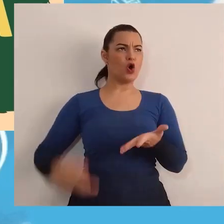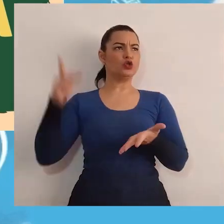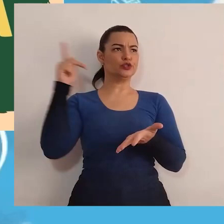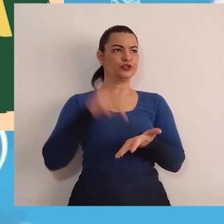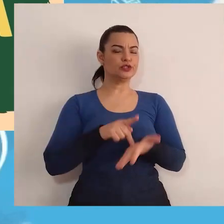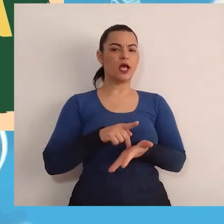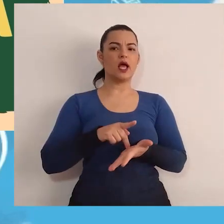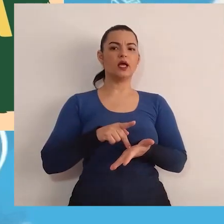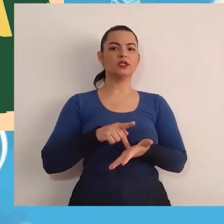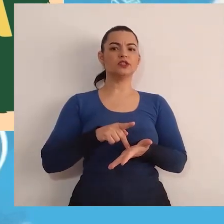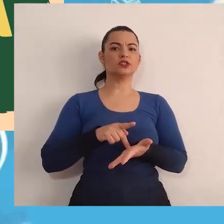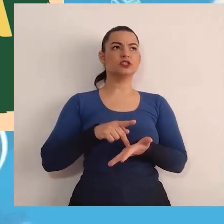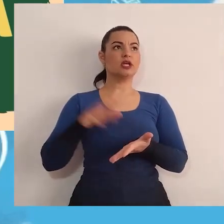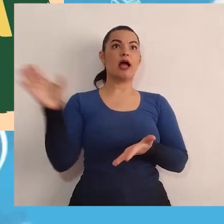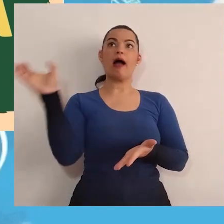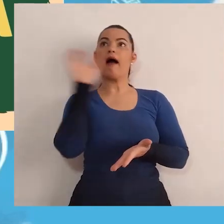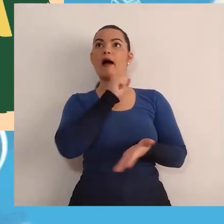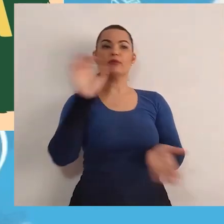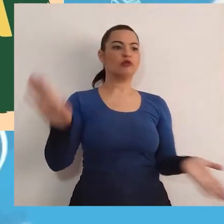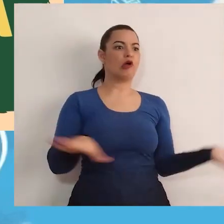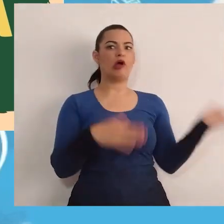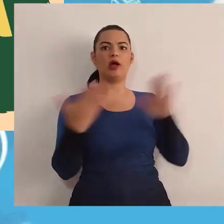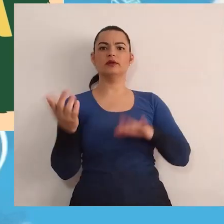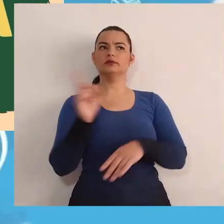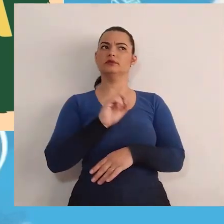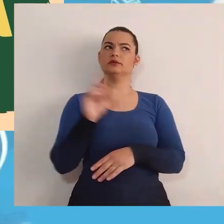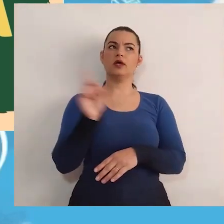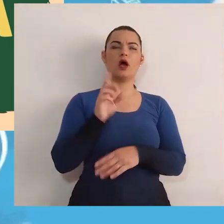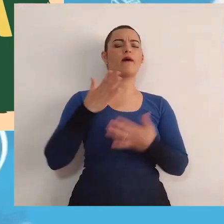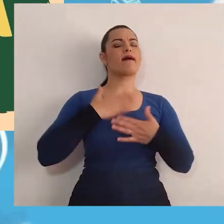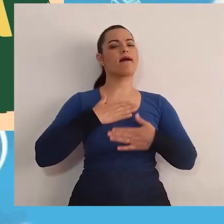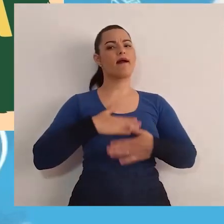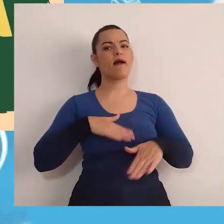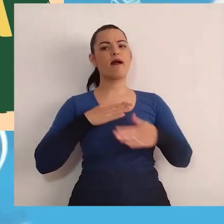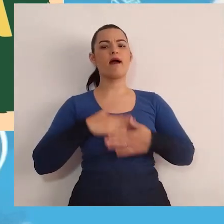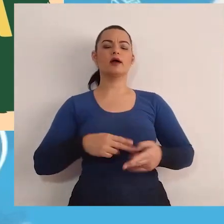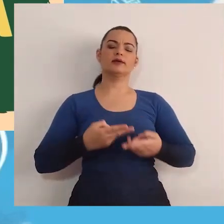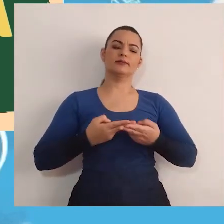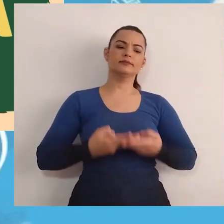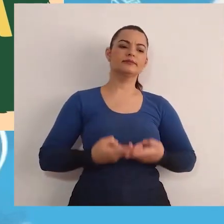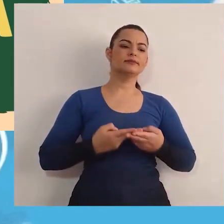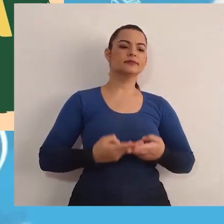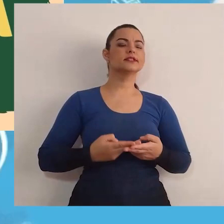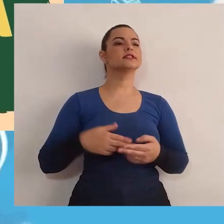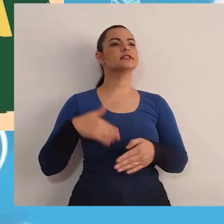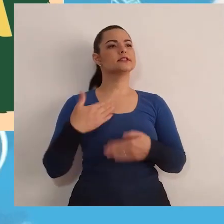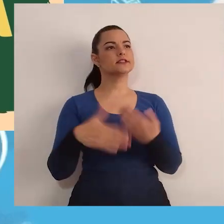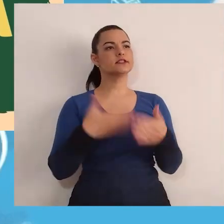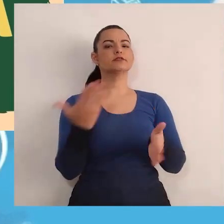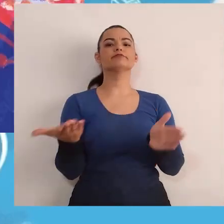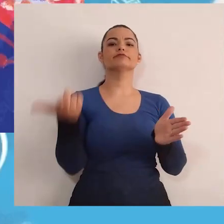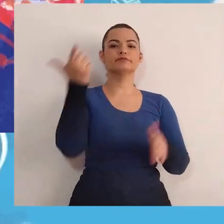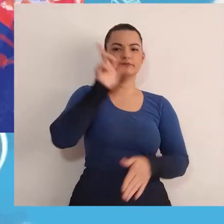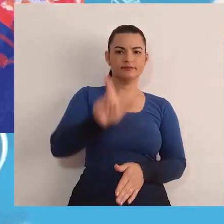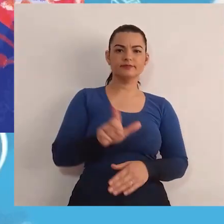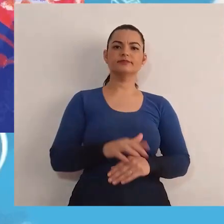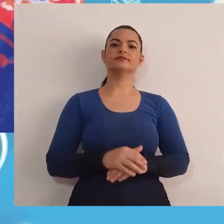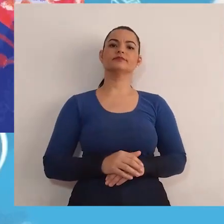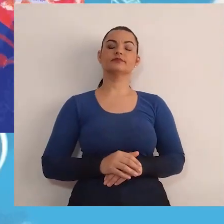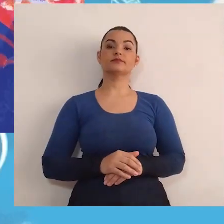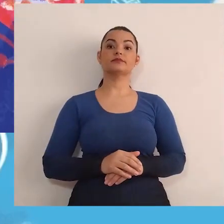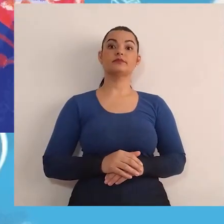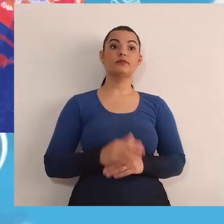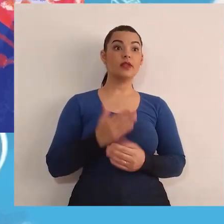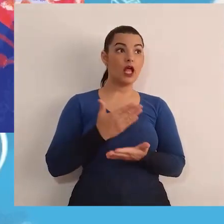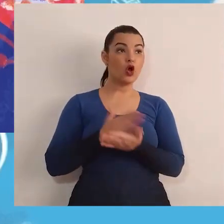constrói da noite para o dia! Com calma, com paciência, chegaremos lá! Quando começaram